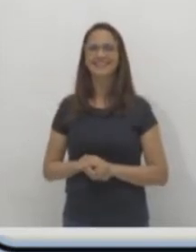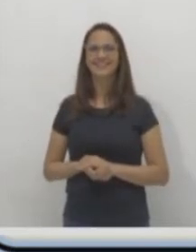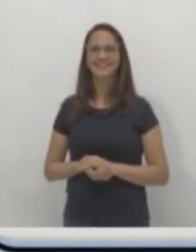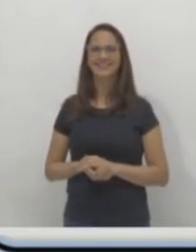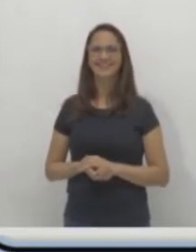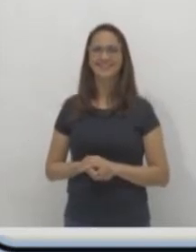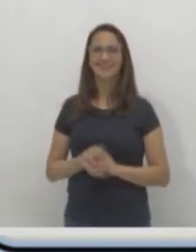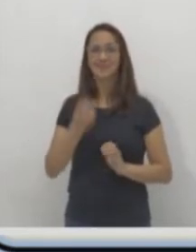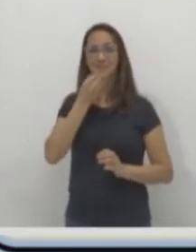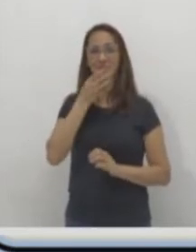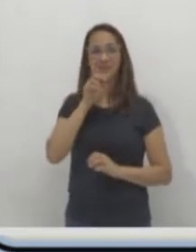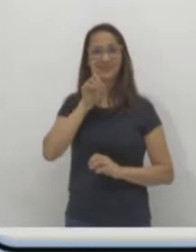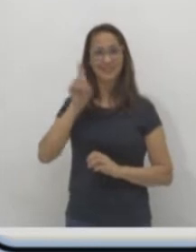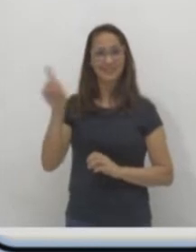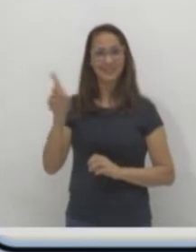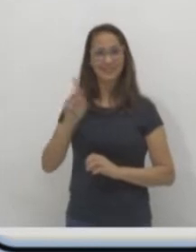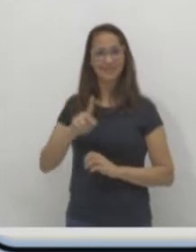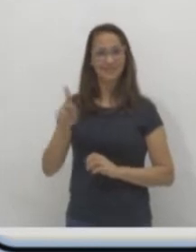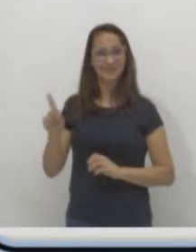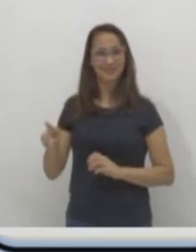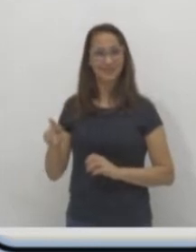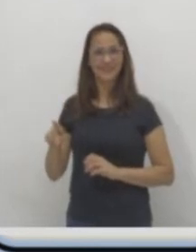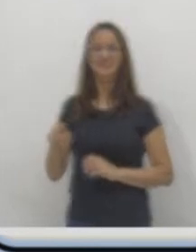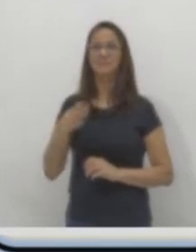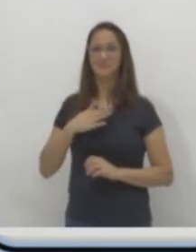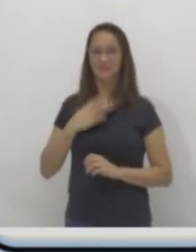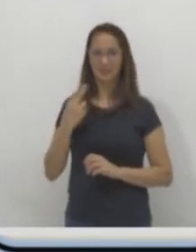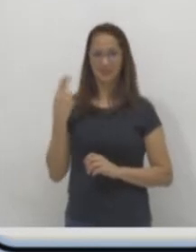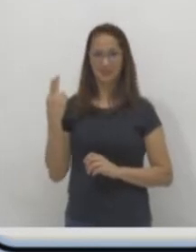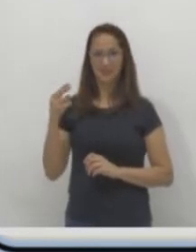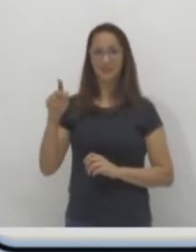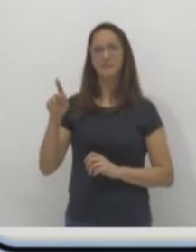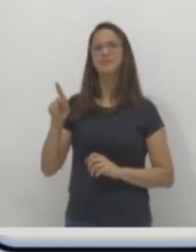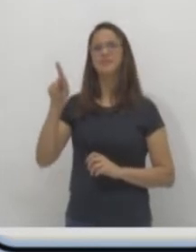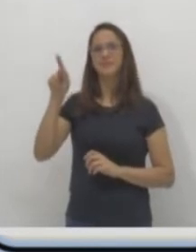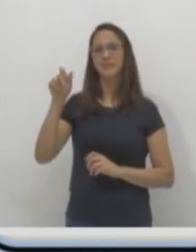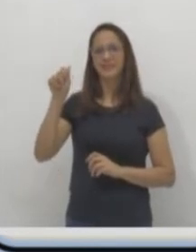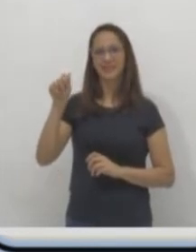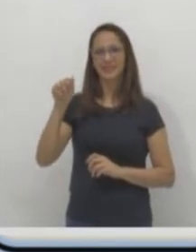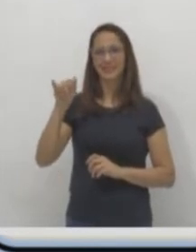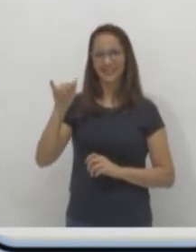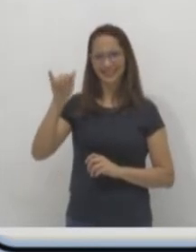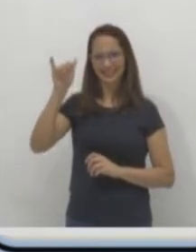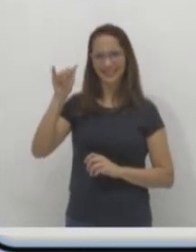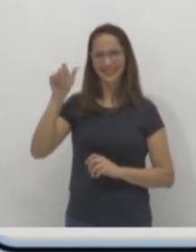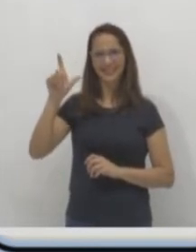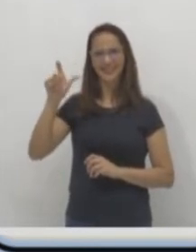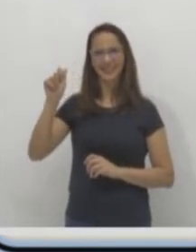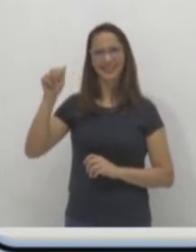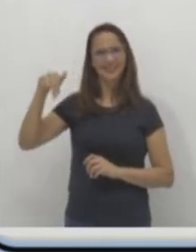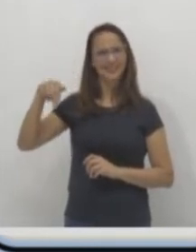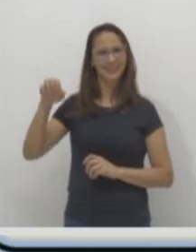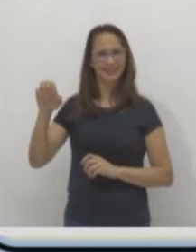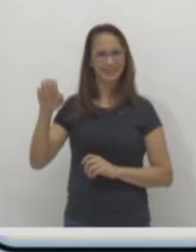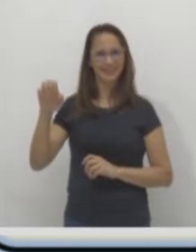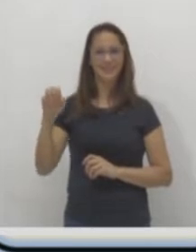Bom dia, professor. Meu nome é Kailani. Estudo na Malha Pongar. A palavra é